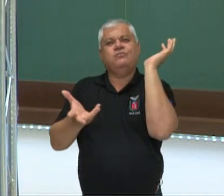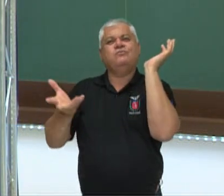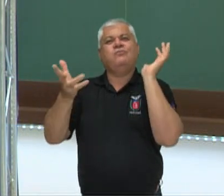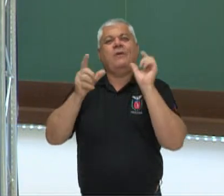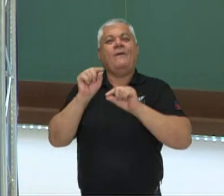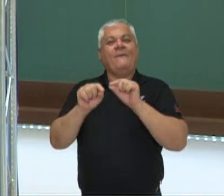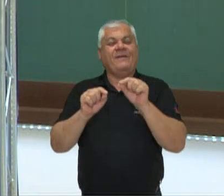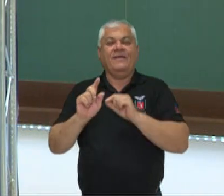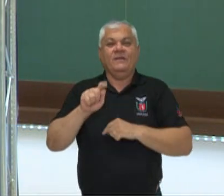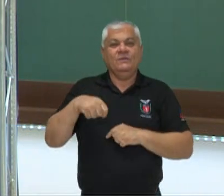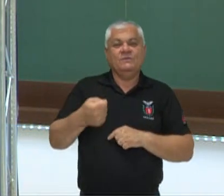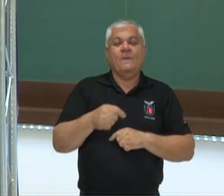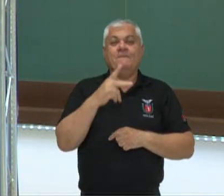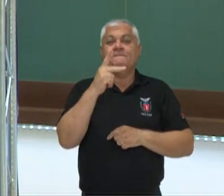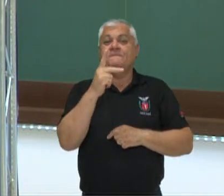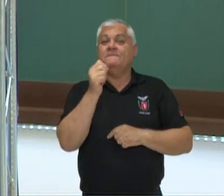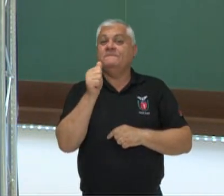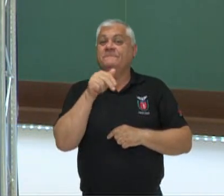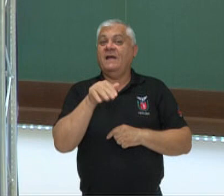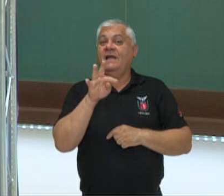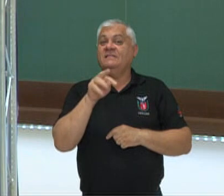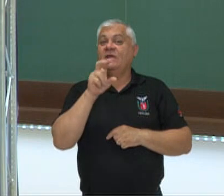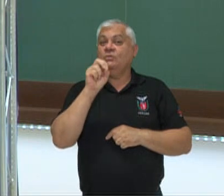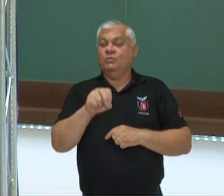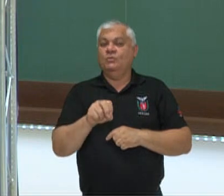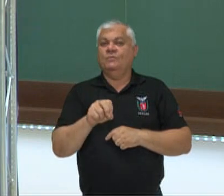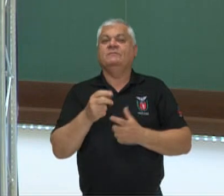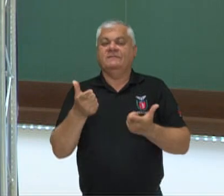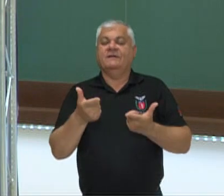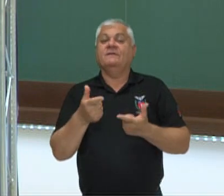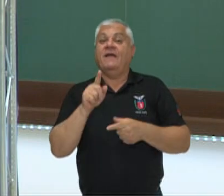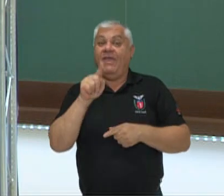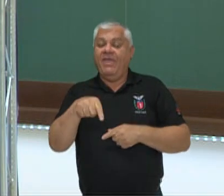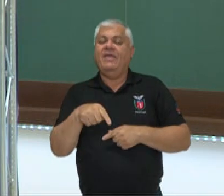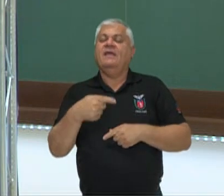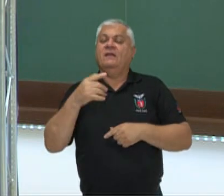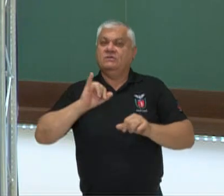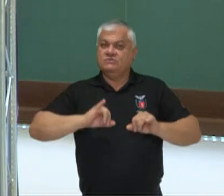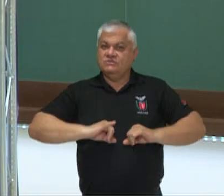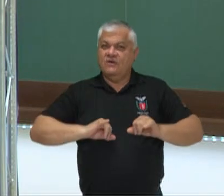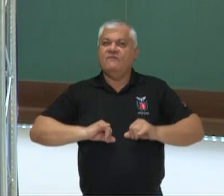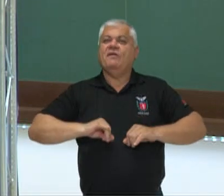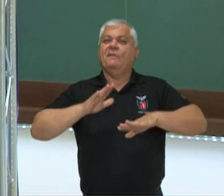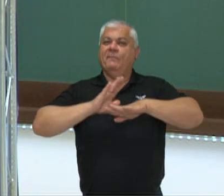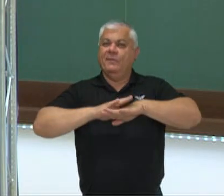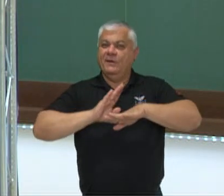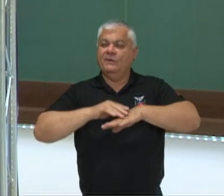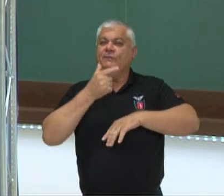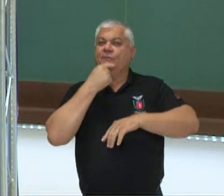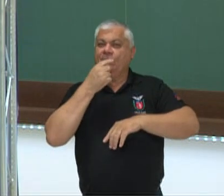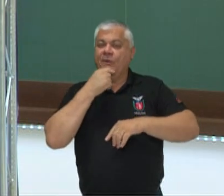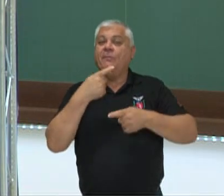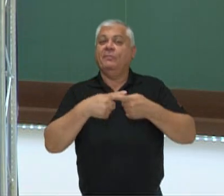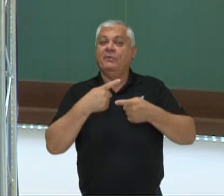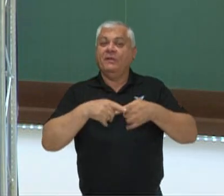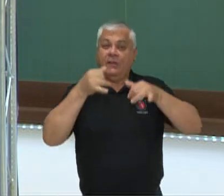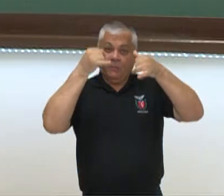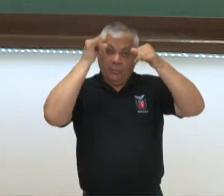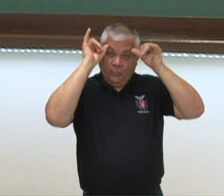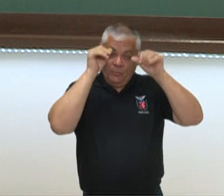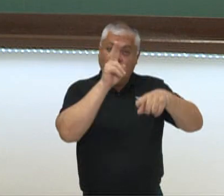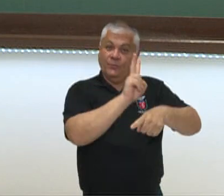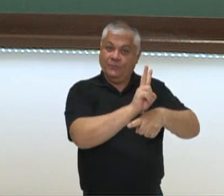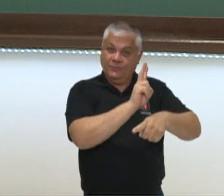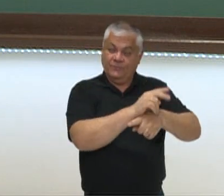não possa ser chamada de pântano e é um dos biomas que vem sofrendo muito com a prática da pecuária. Nós